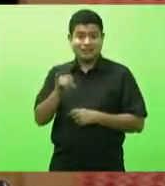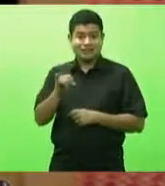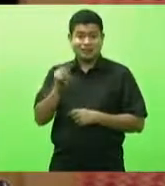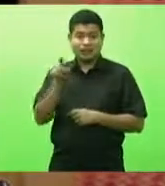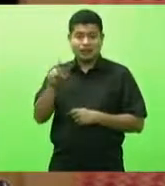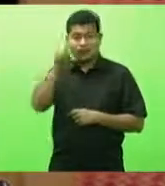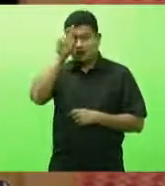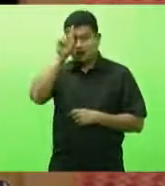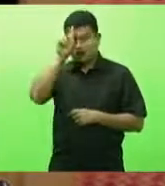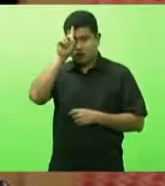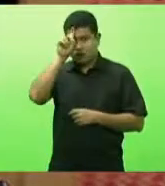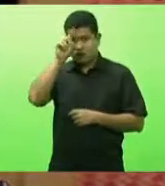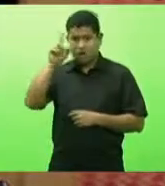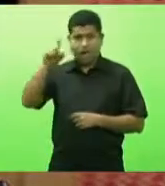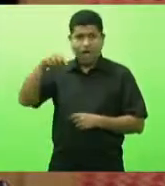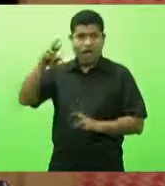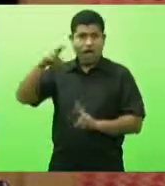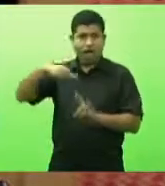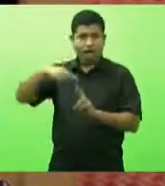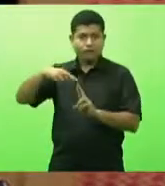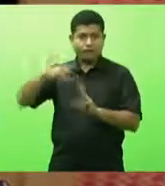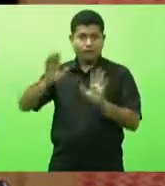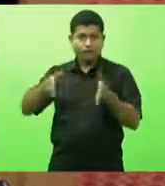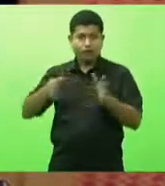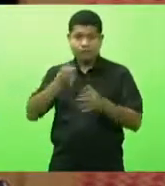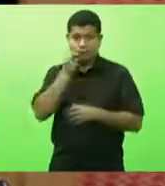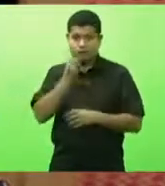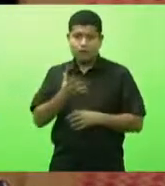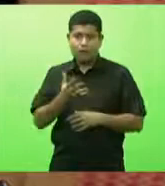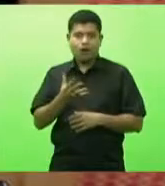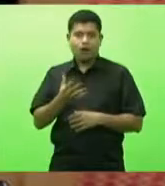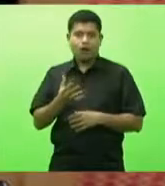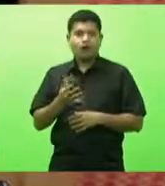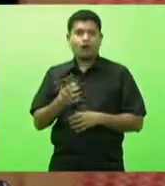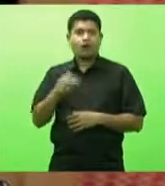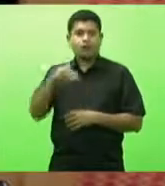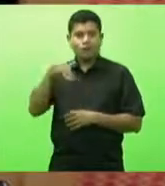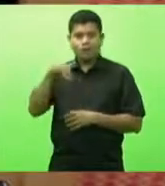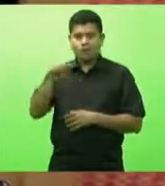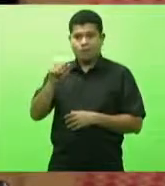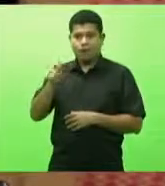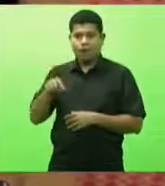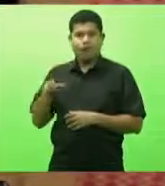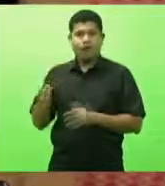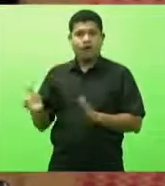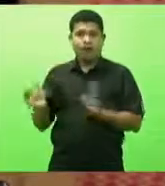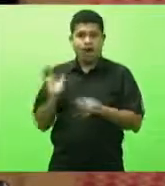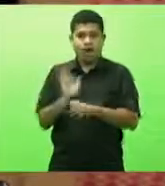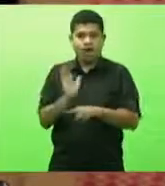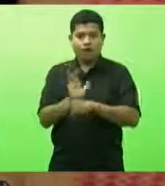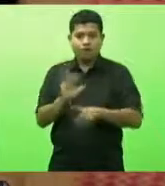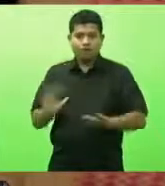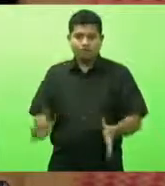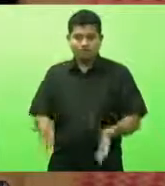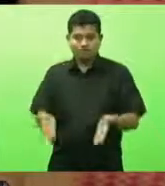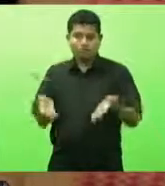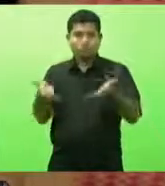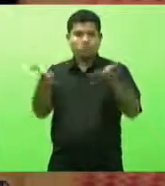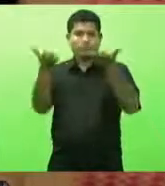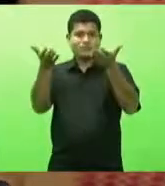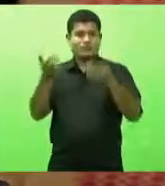referência, já é bom, seria melhor ainda, seria melhor ou será melhor se o Max